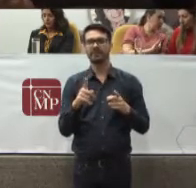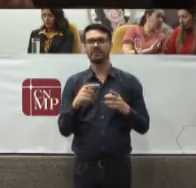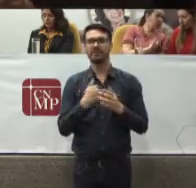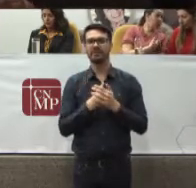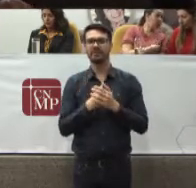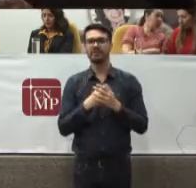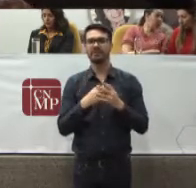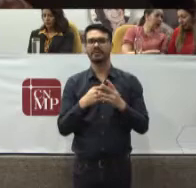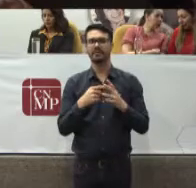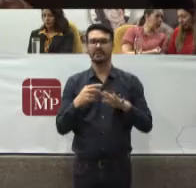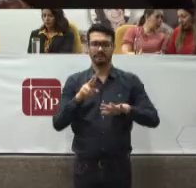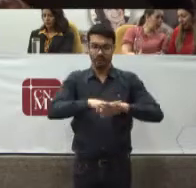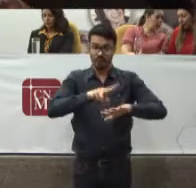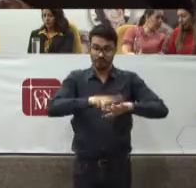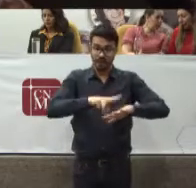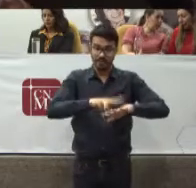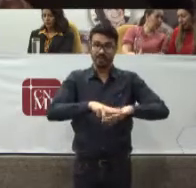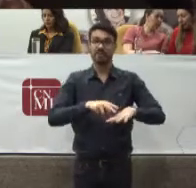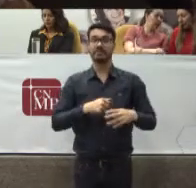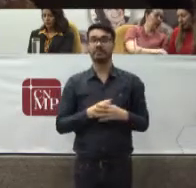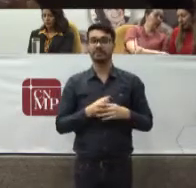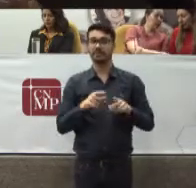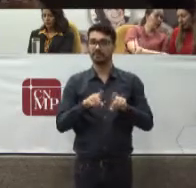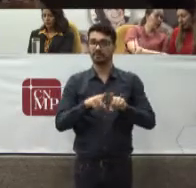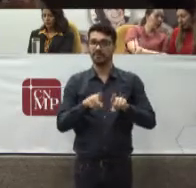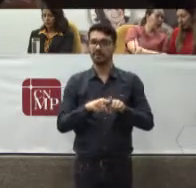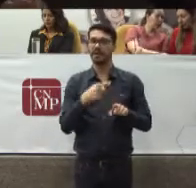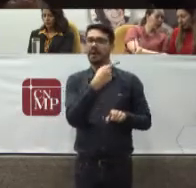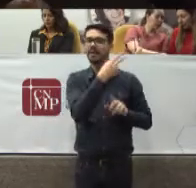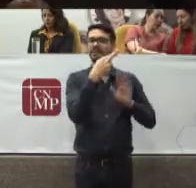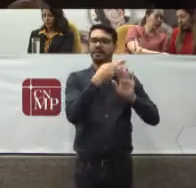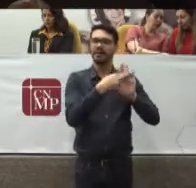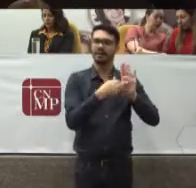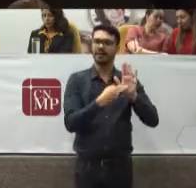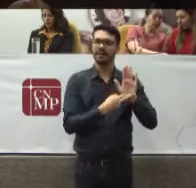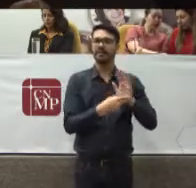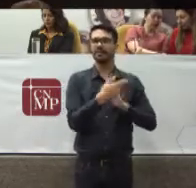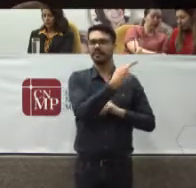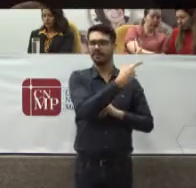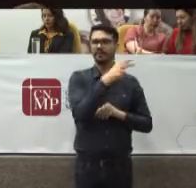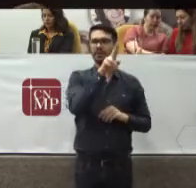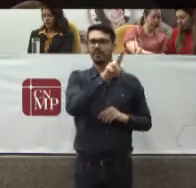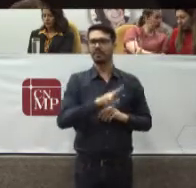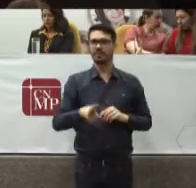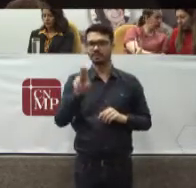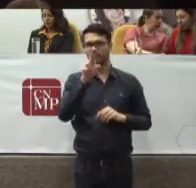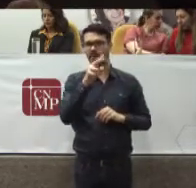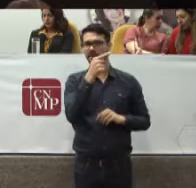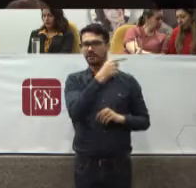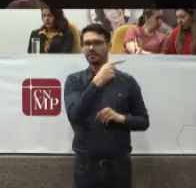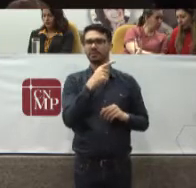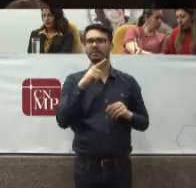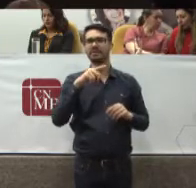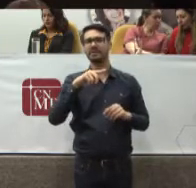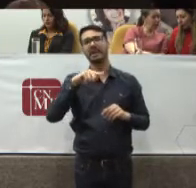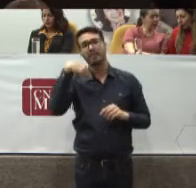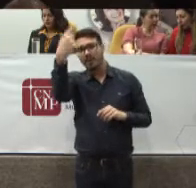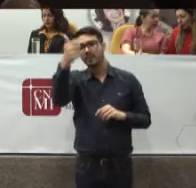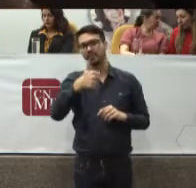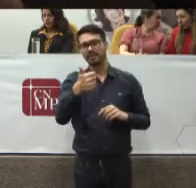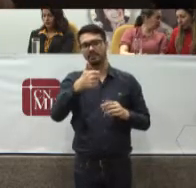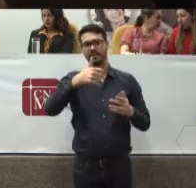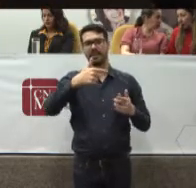Essa normativa Vinha Num pós-guerra Que tratava